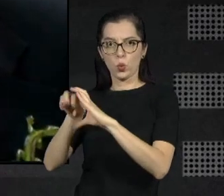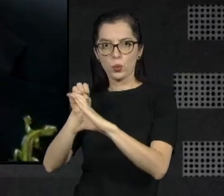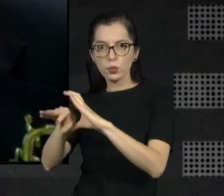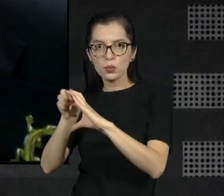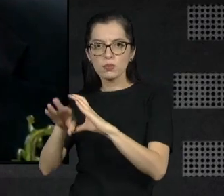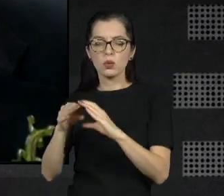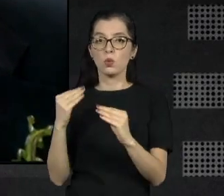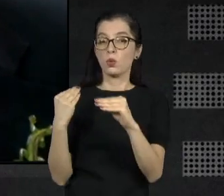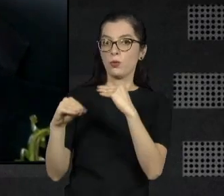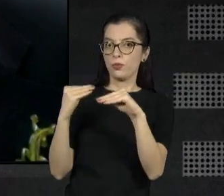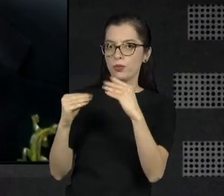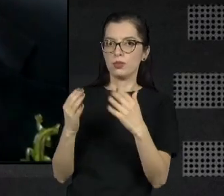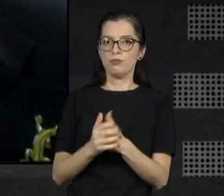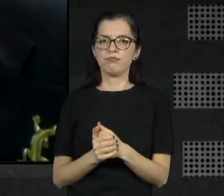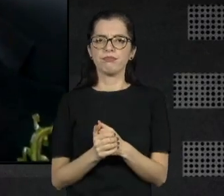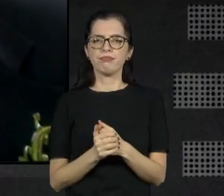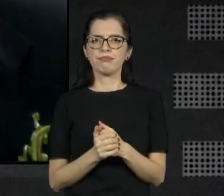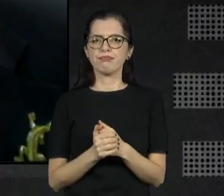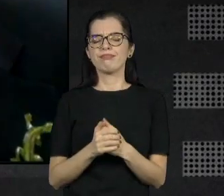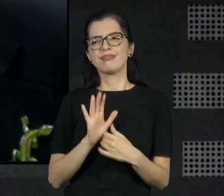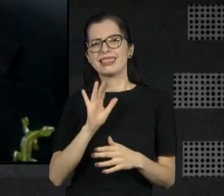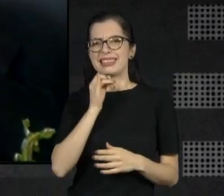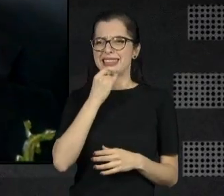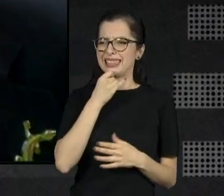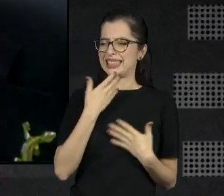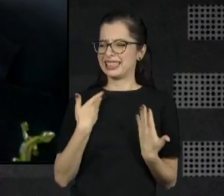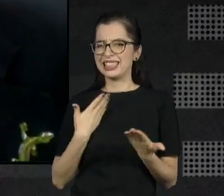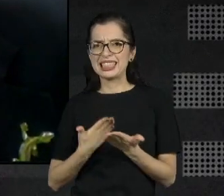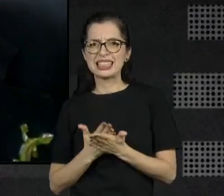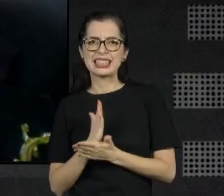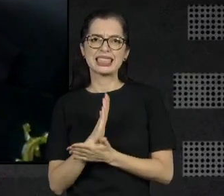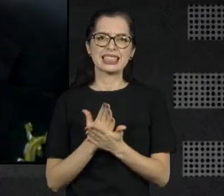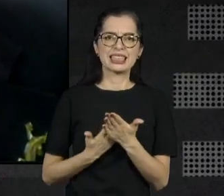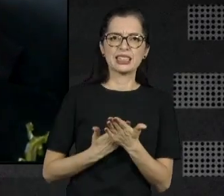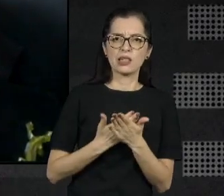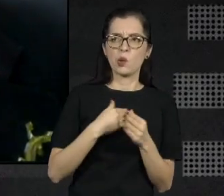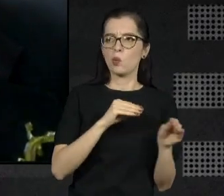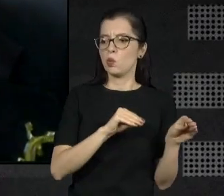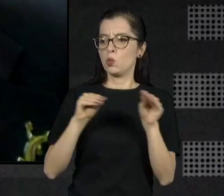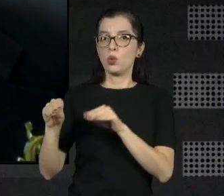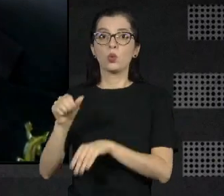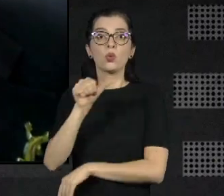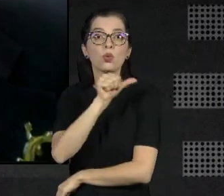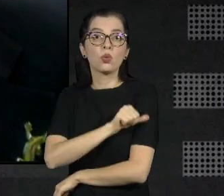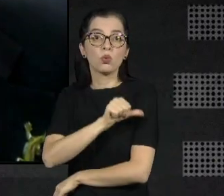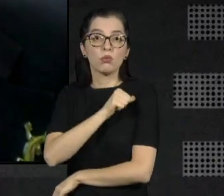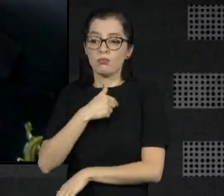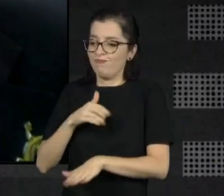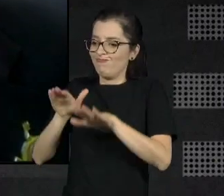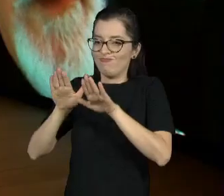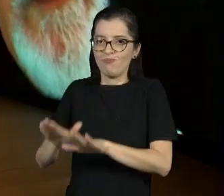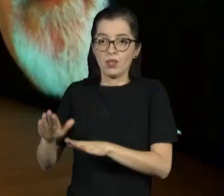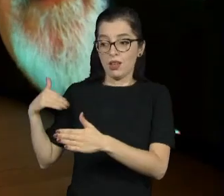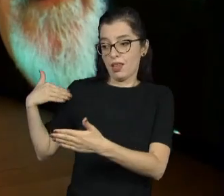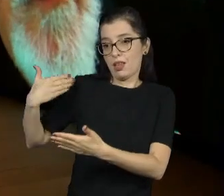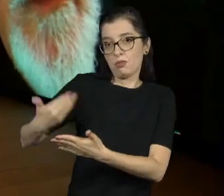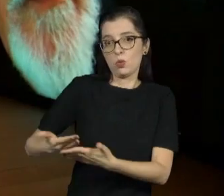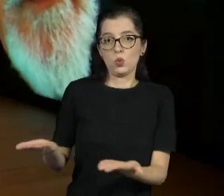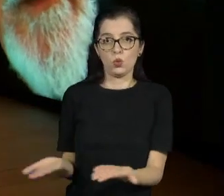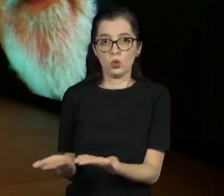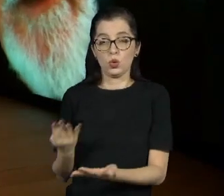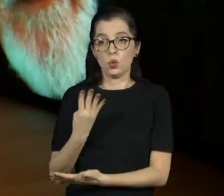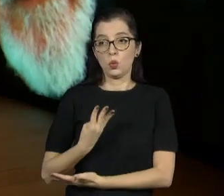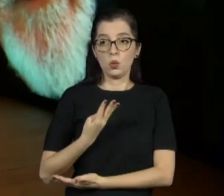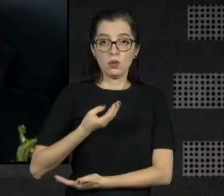Fiquei triste, fiquei cabreiro e fui morar em Sérgio, fui para o Rio e nunca mais voltei. É. Né? Estou há 45